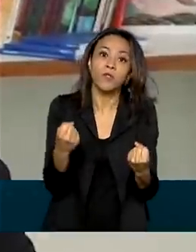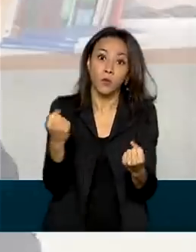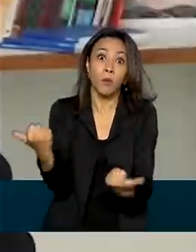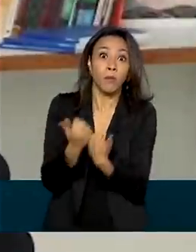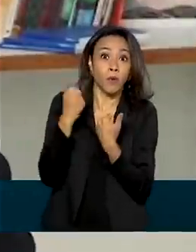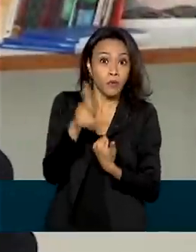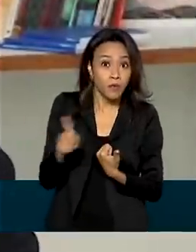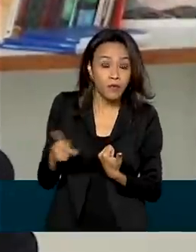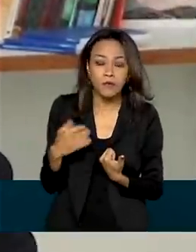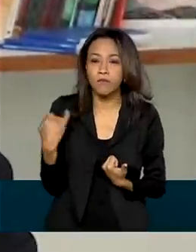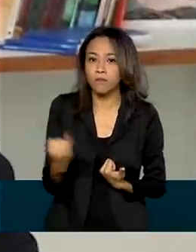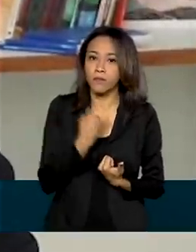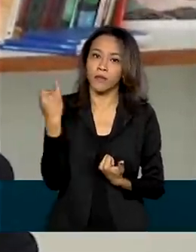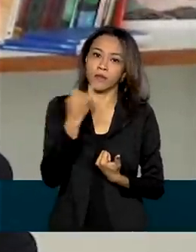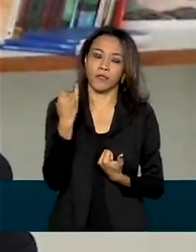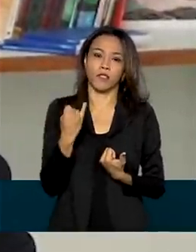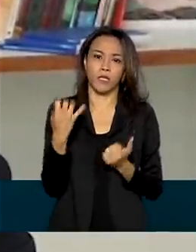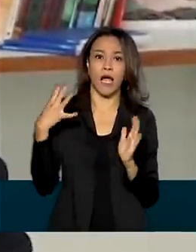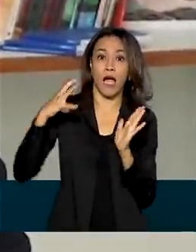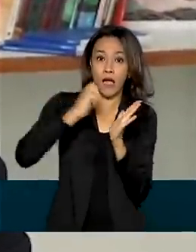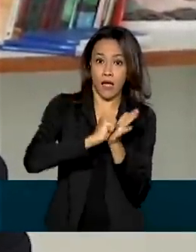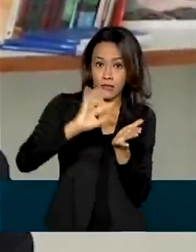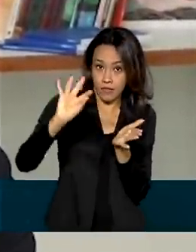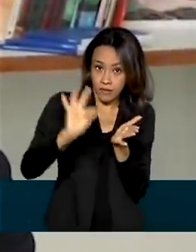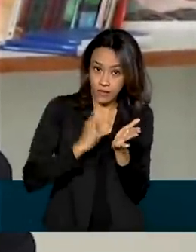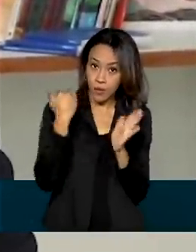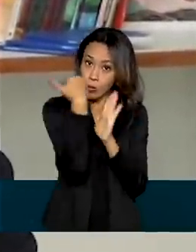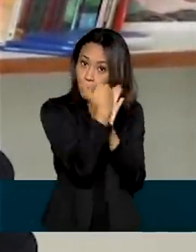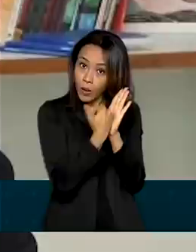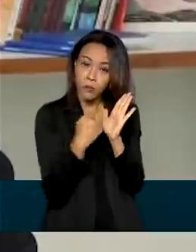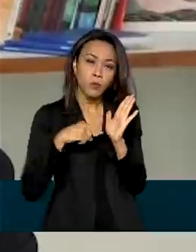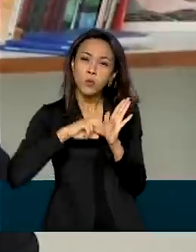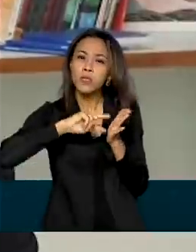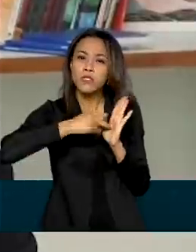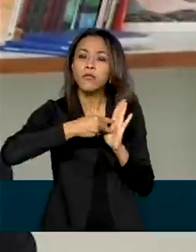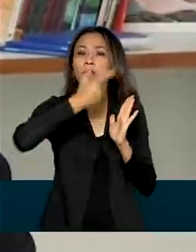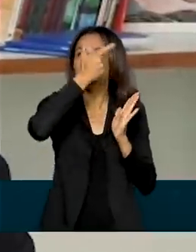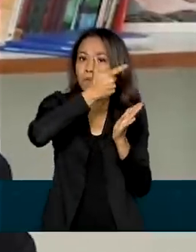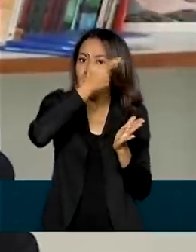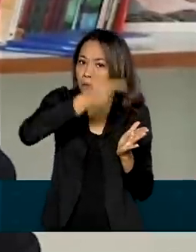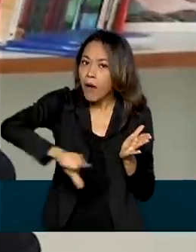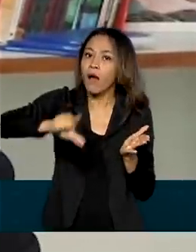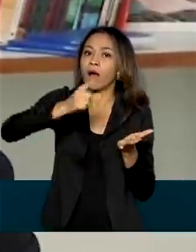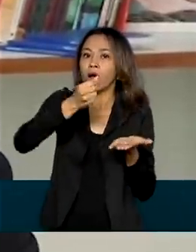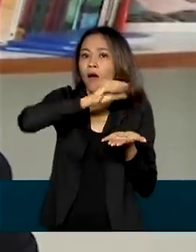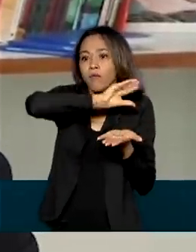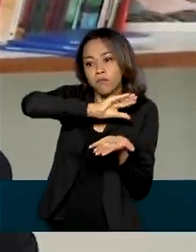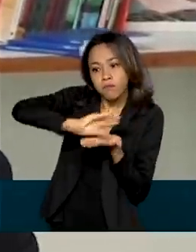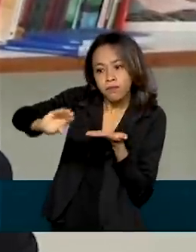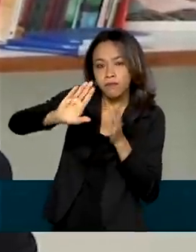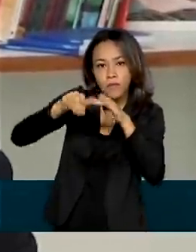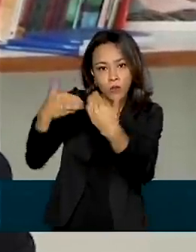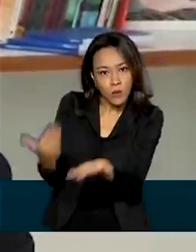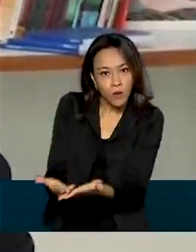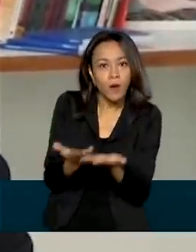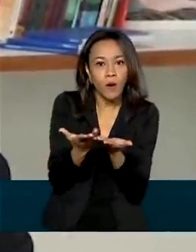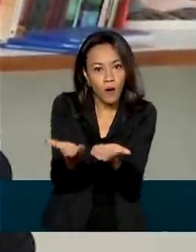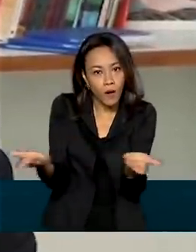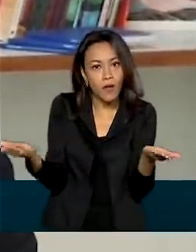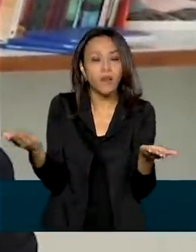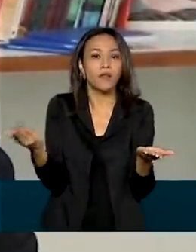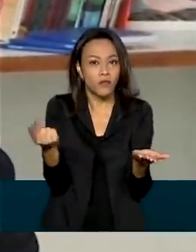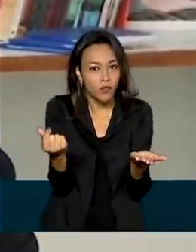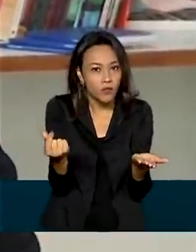importante. A adesão no programa significará mais recursos na escola, tanto do ponto de vista financeiro, como